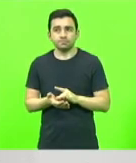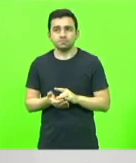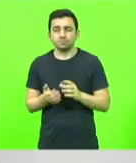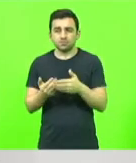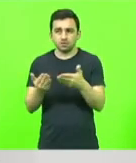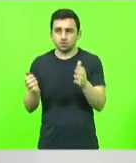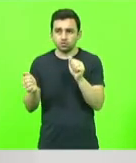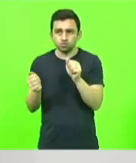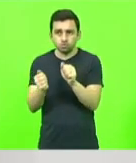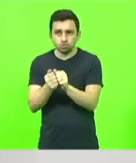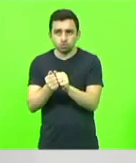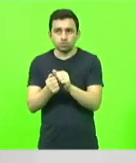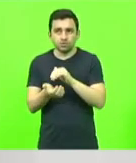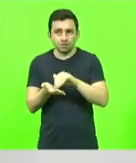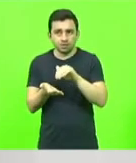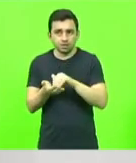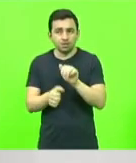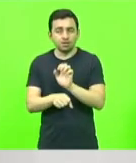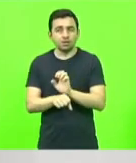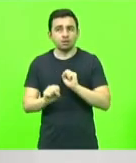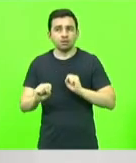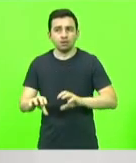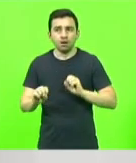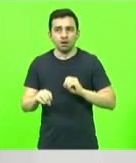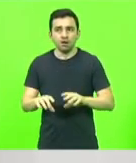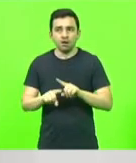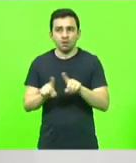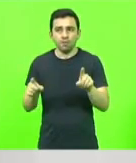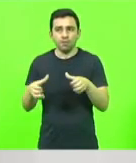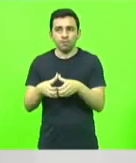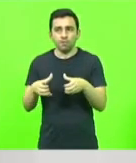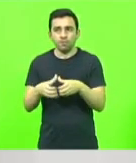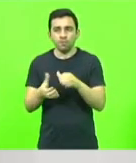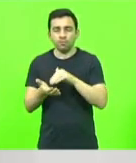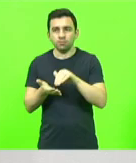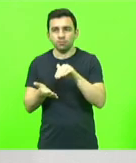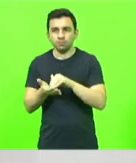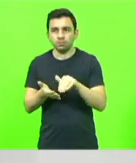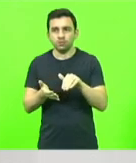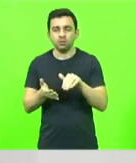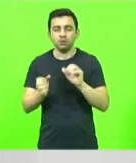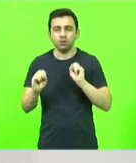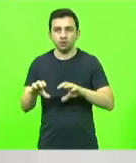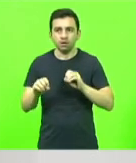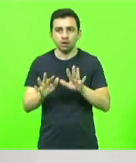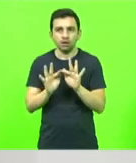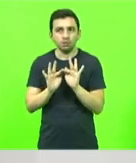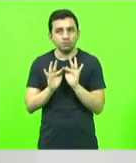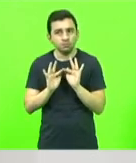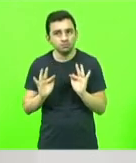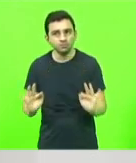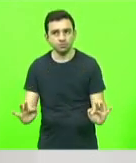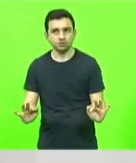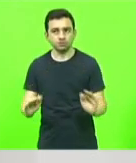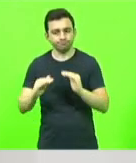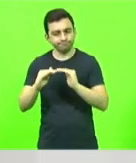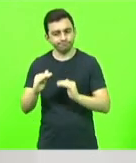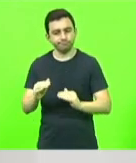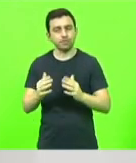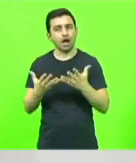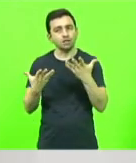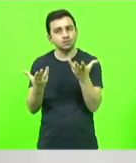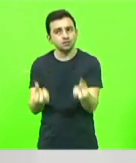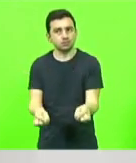Secretaria de Estado da Educação e que a equipe da Secretaria de Educação tenha humildade para reconhecer